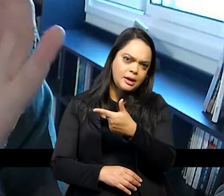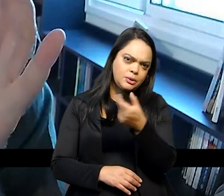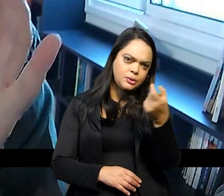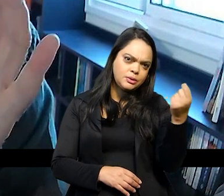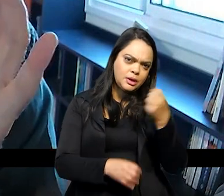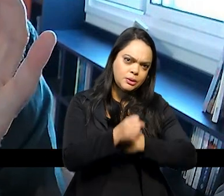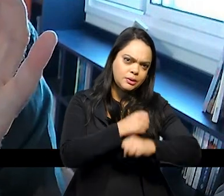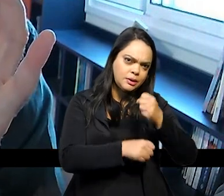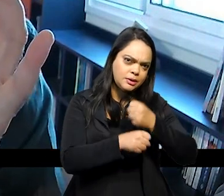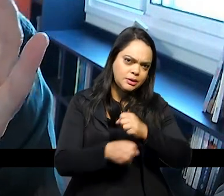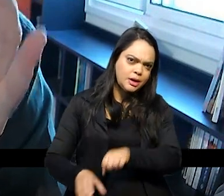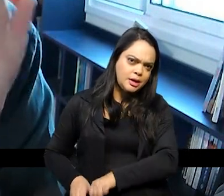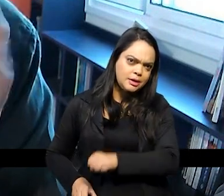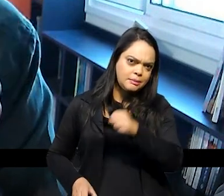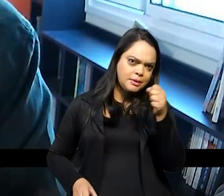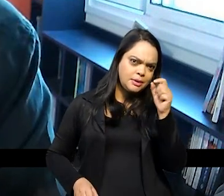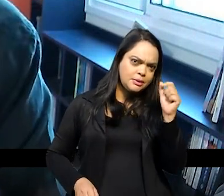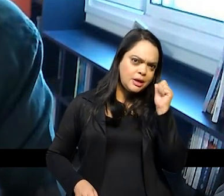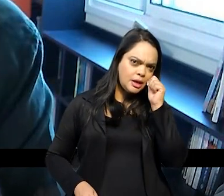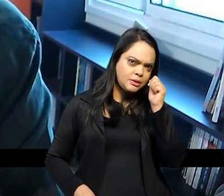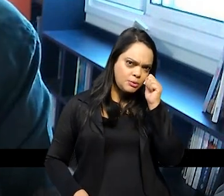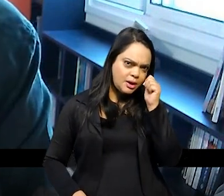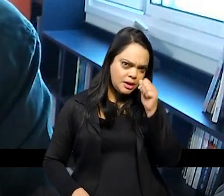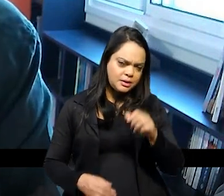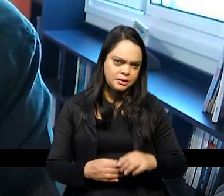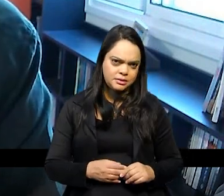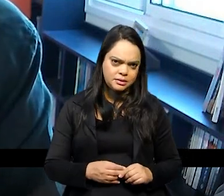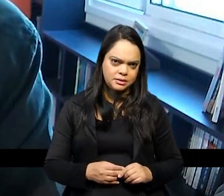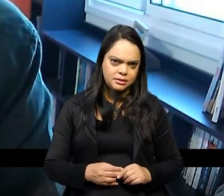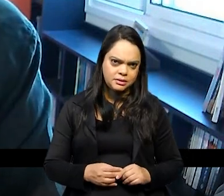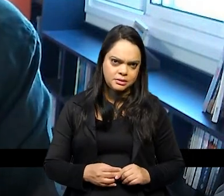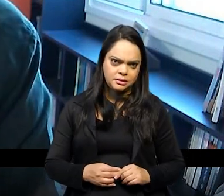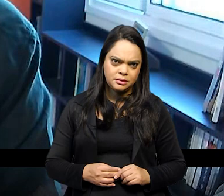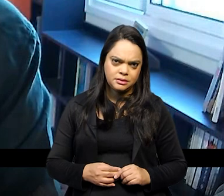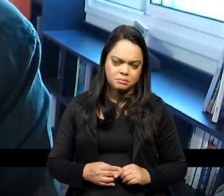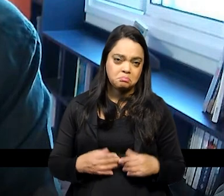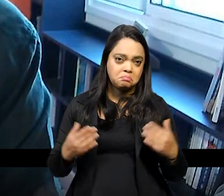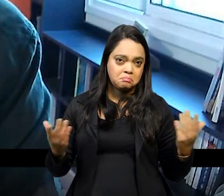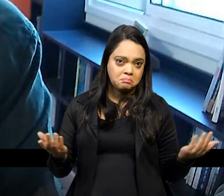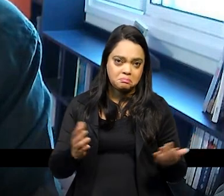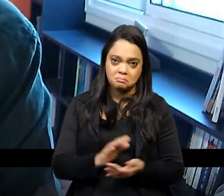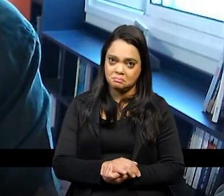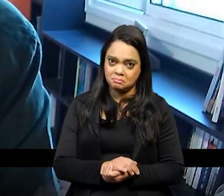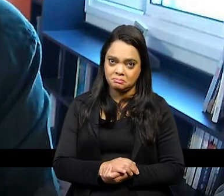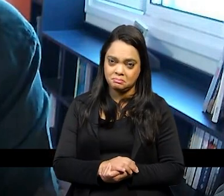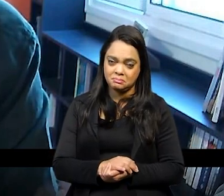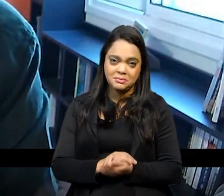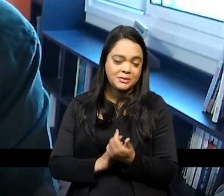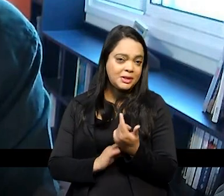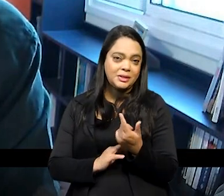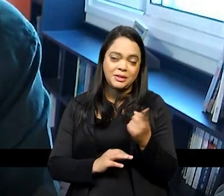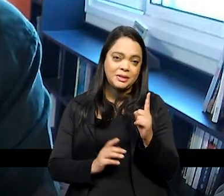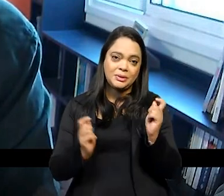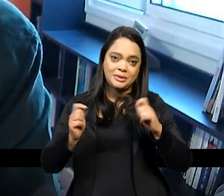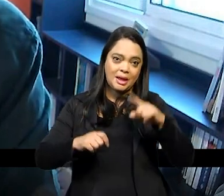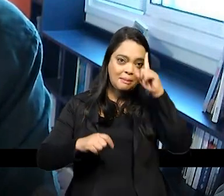vamos desde que elas existam não podemos inventar mulheres na independência